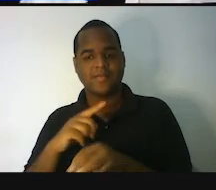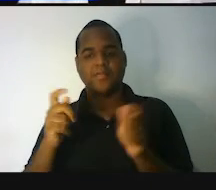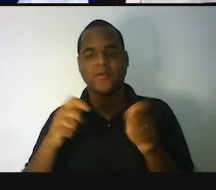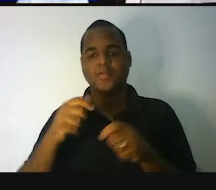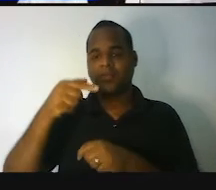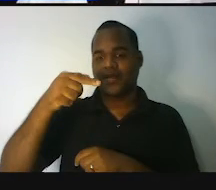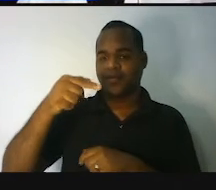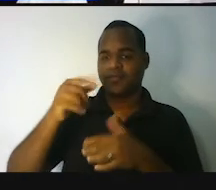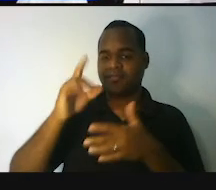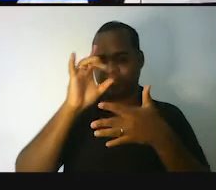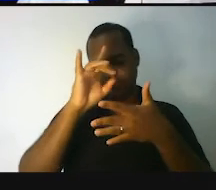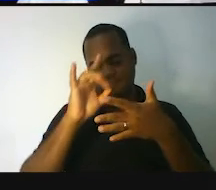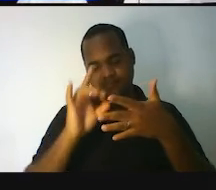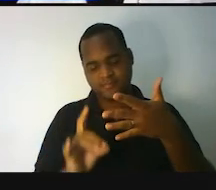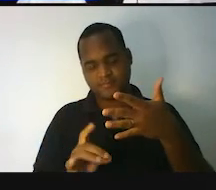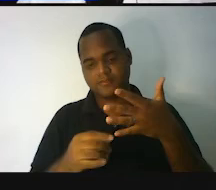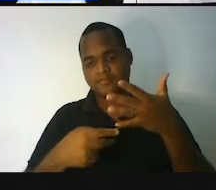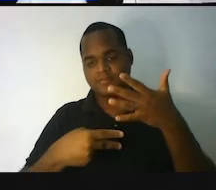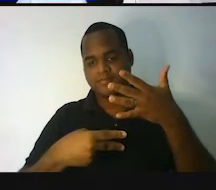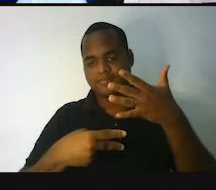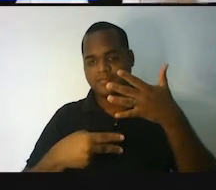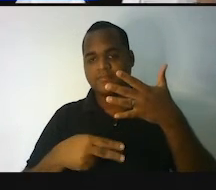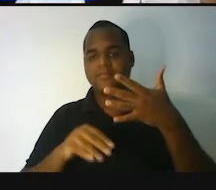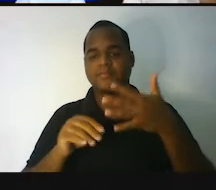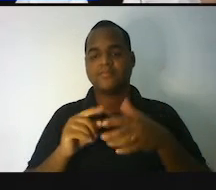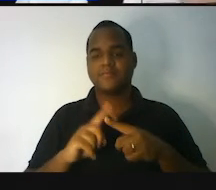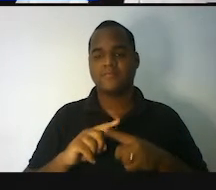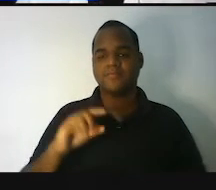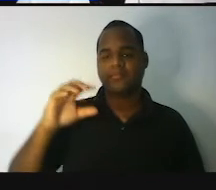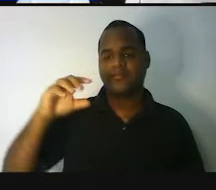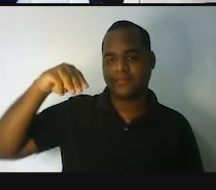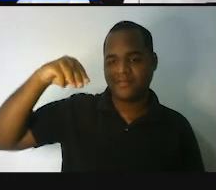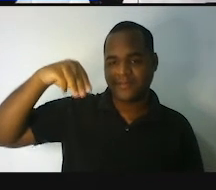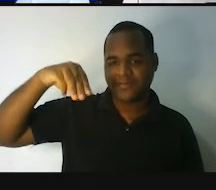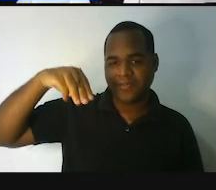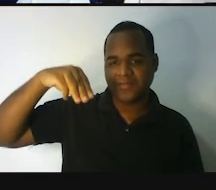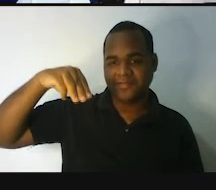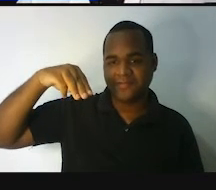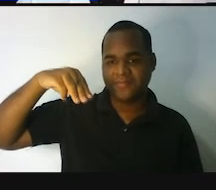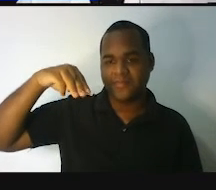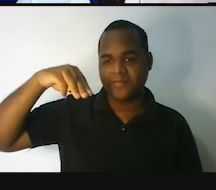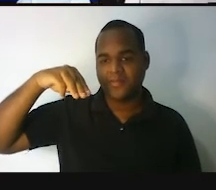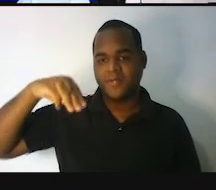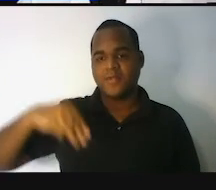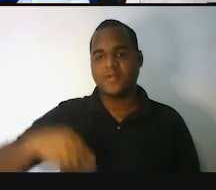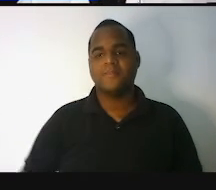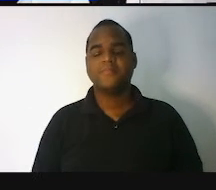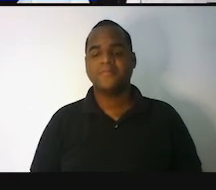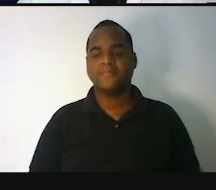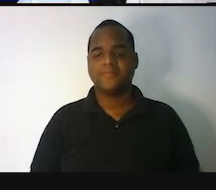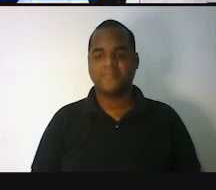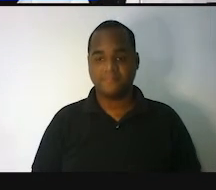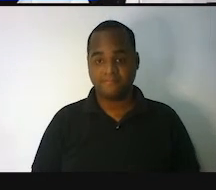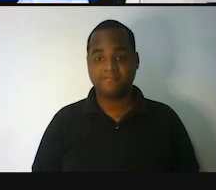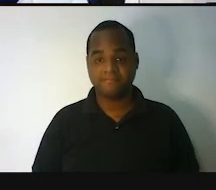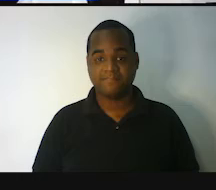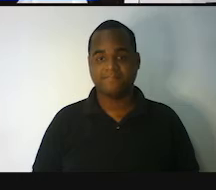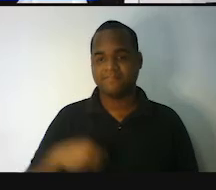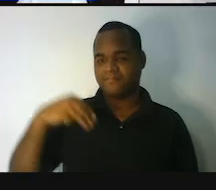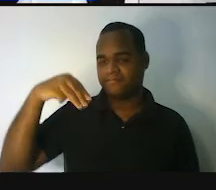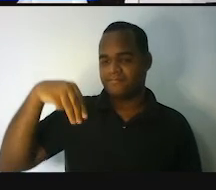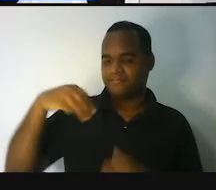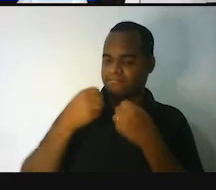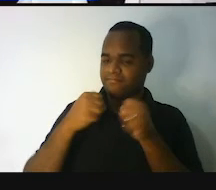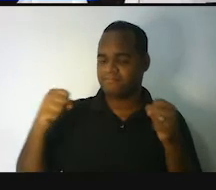sete tipos. Comprimento, ó, é um tipo, né? É um tipo de